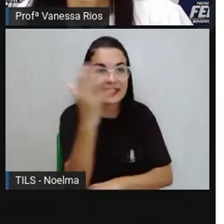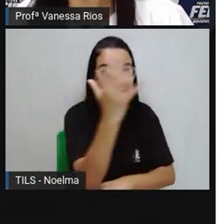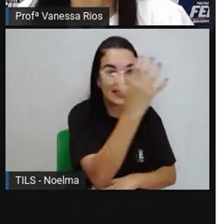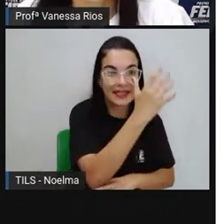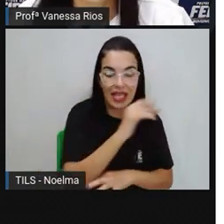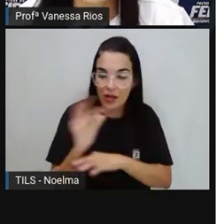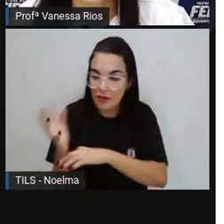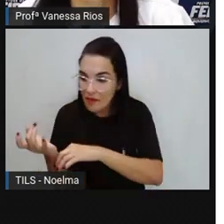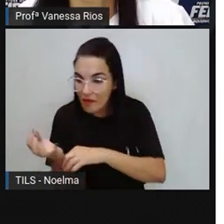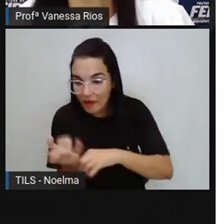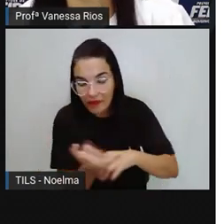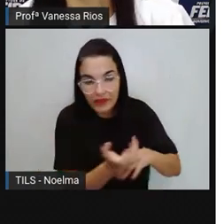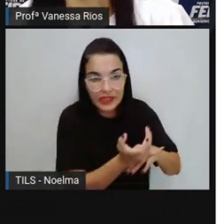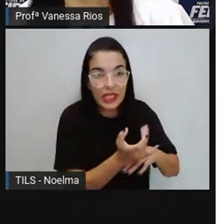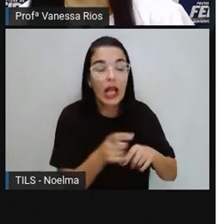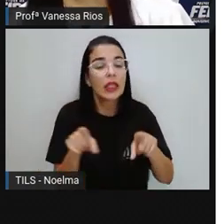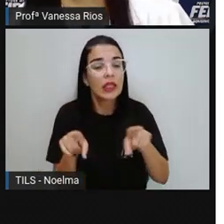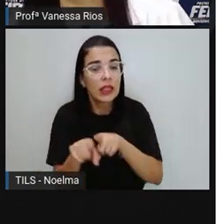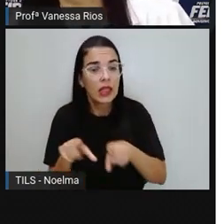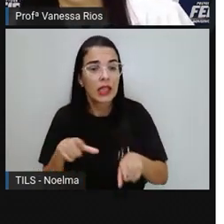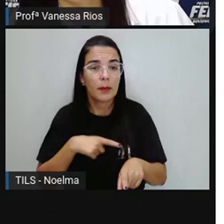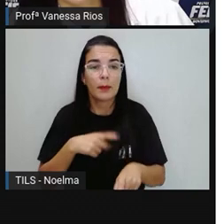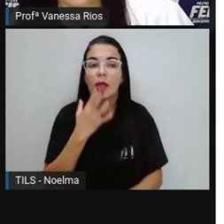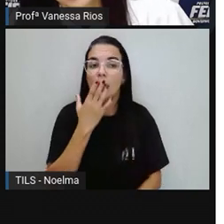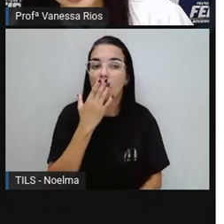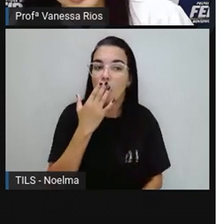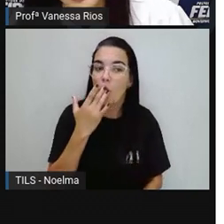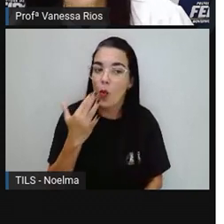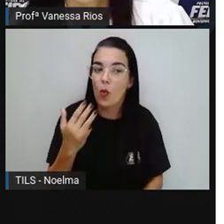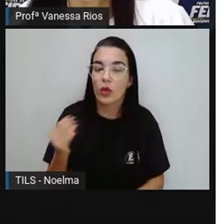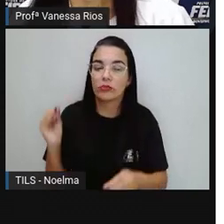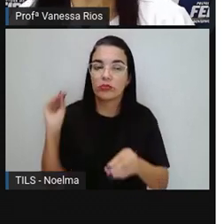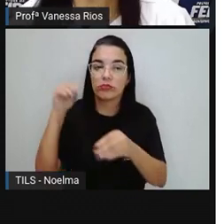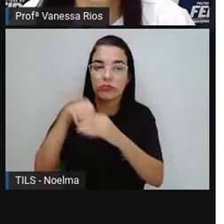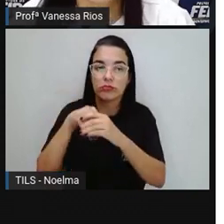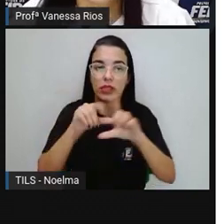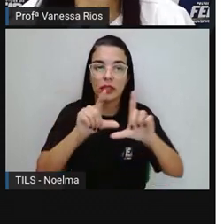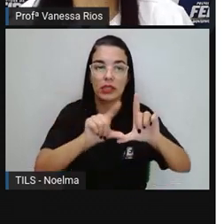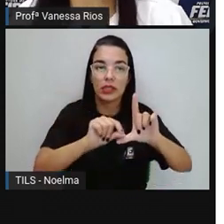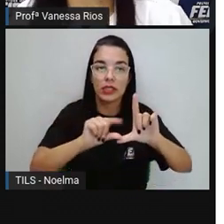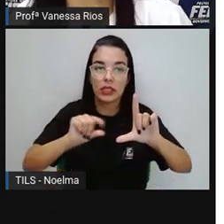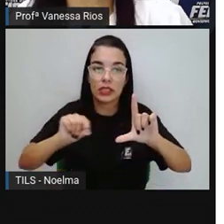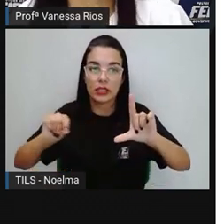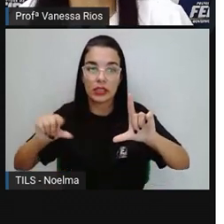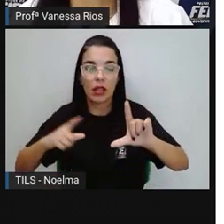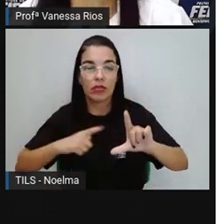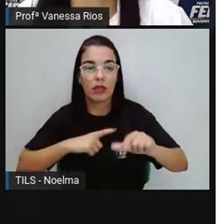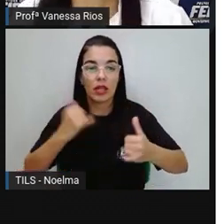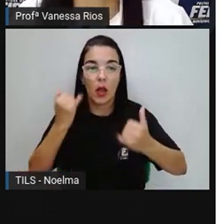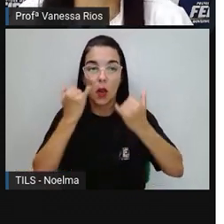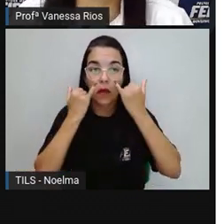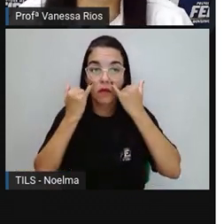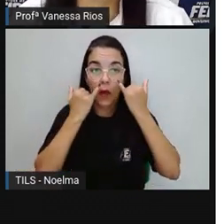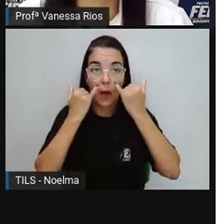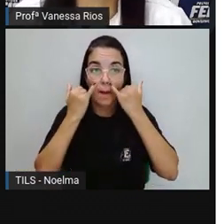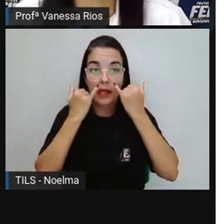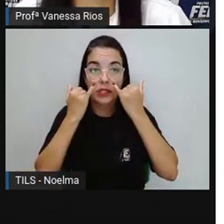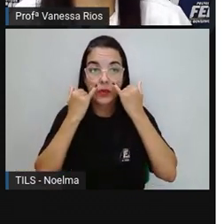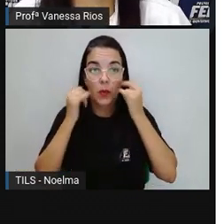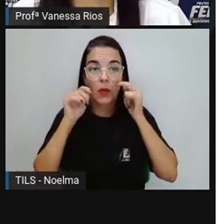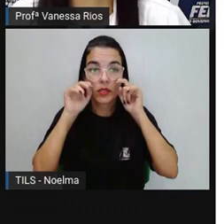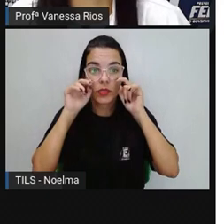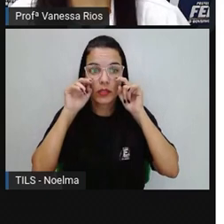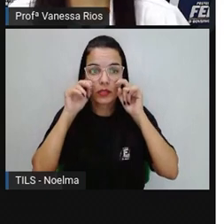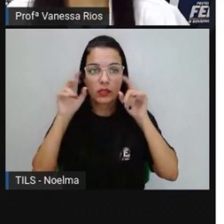né, tem cores sendo representadas ali na legenda, nos trazendo informações relacionadas ao clima desse